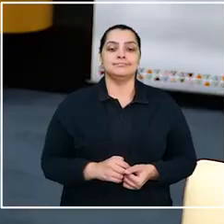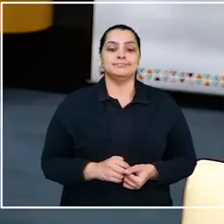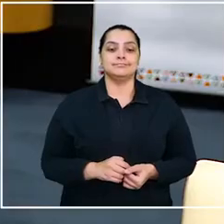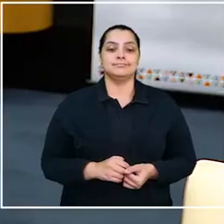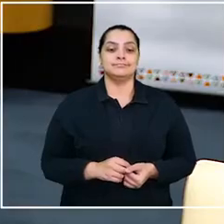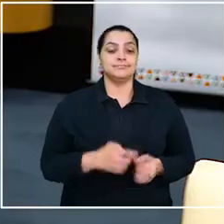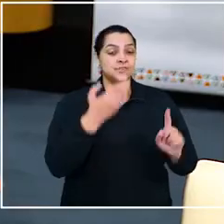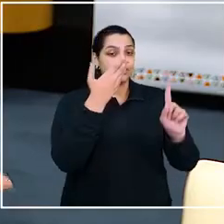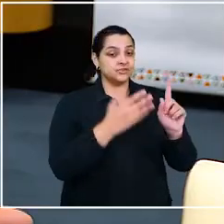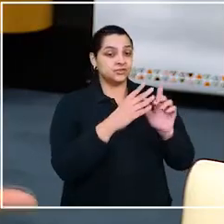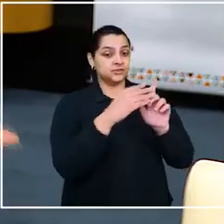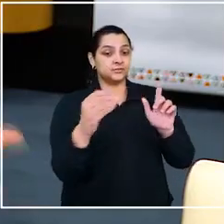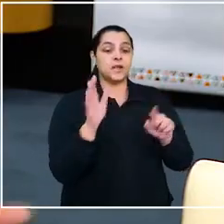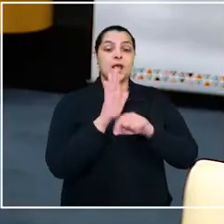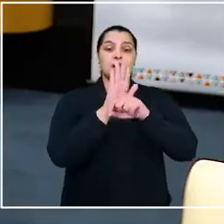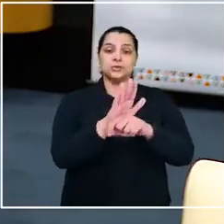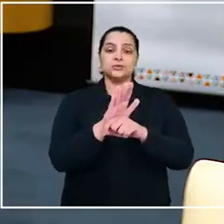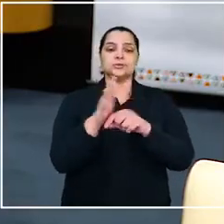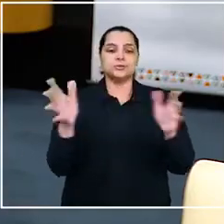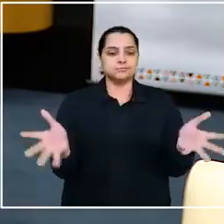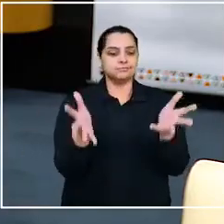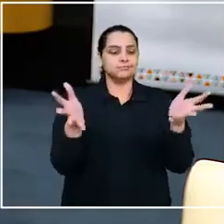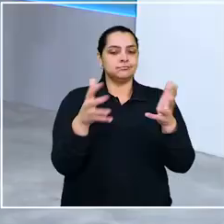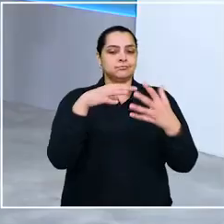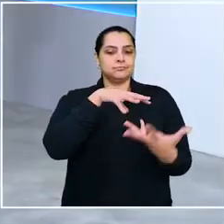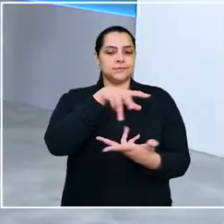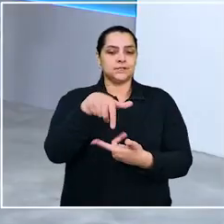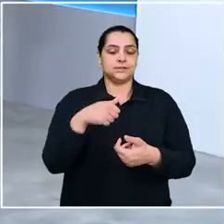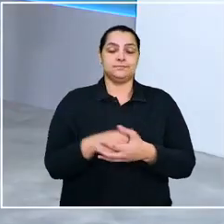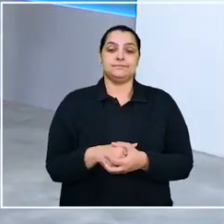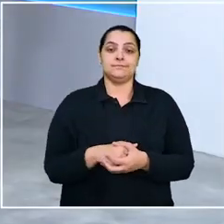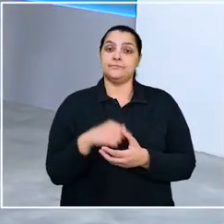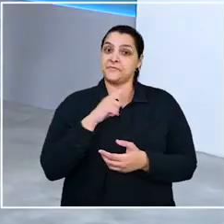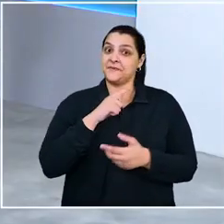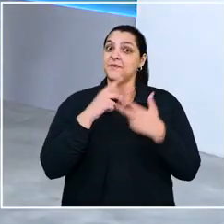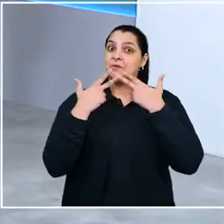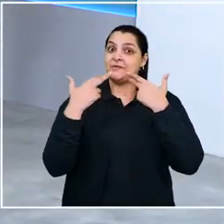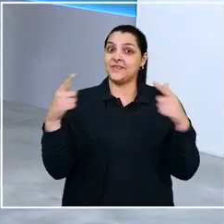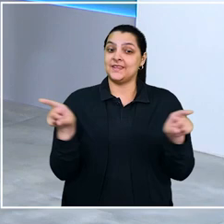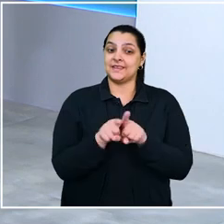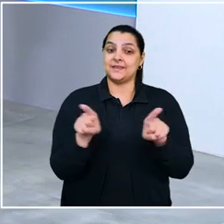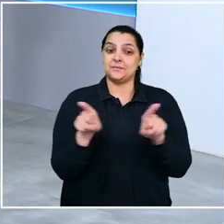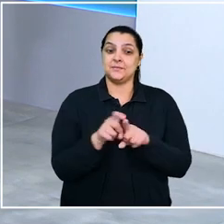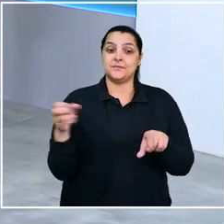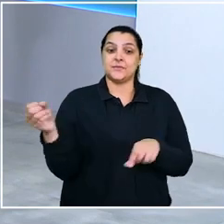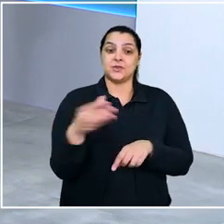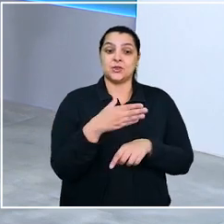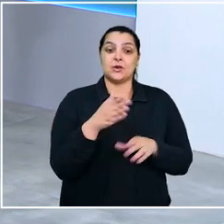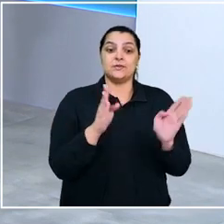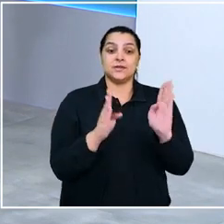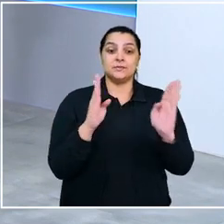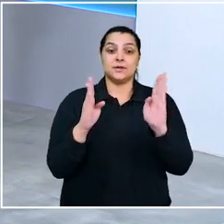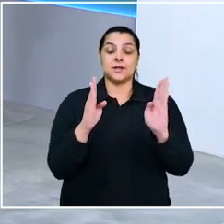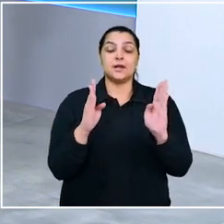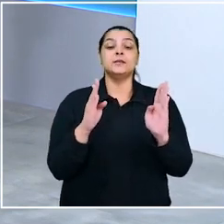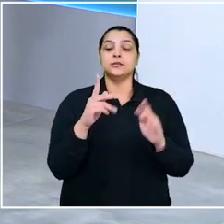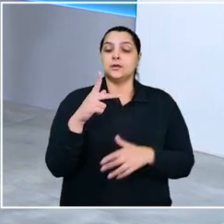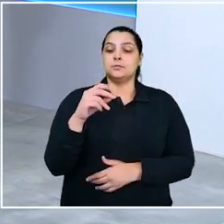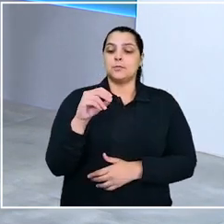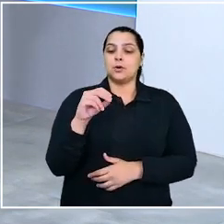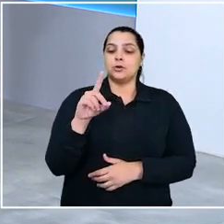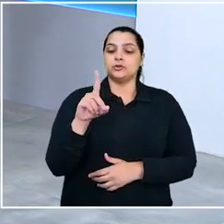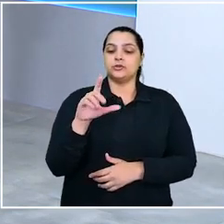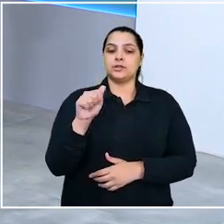Gente que inspira é gente que ajuda a sustentar o planeta. E temos novidade, né Luana? Já está no ar a nova temporada do podcast